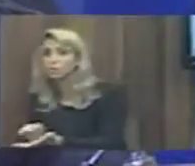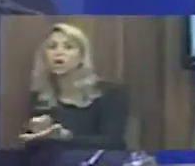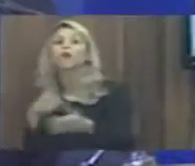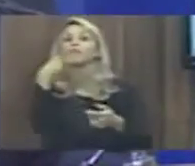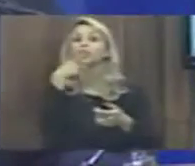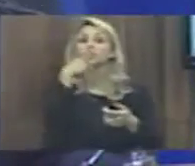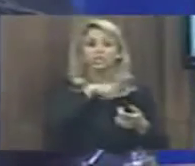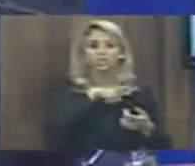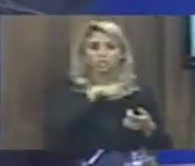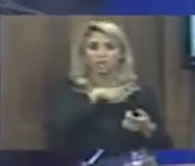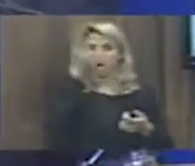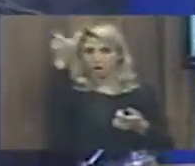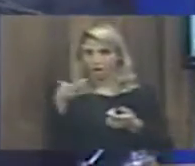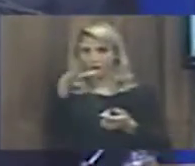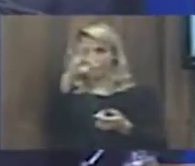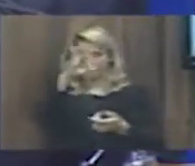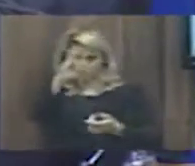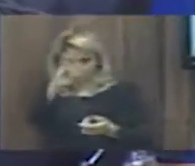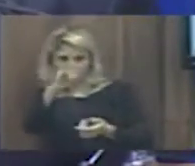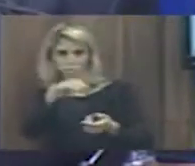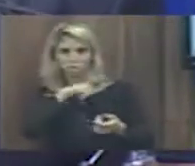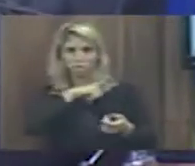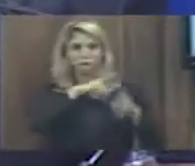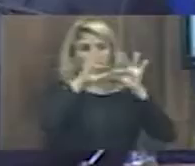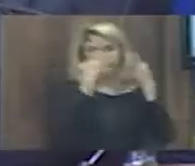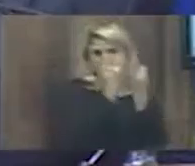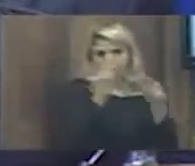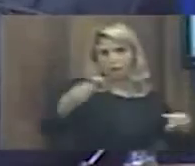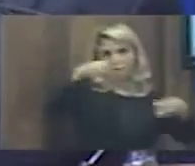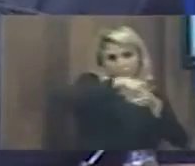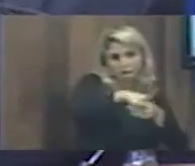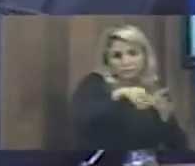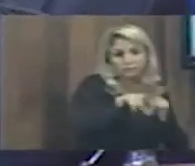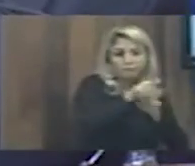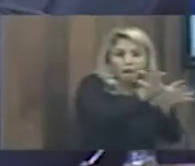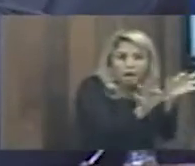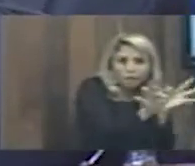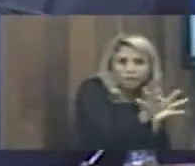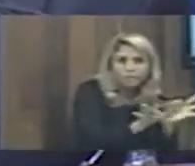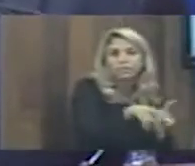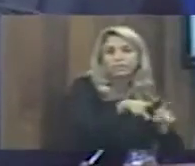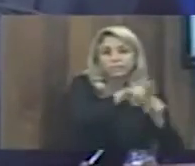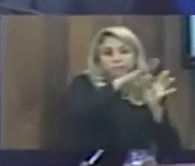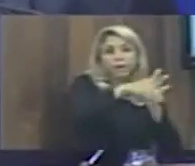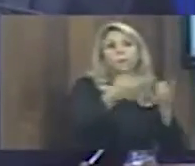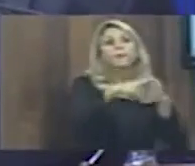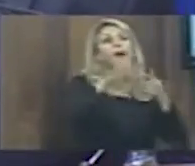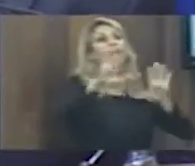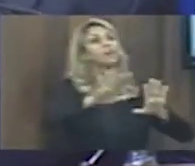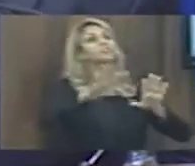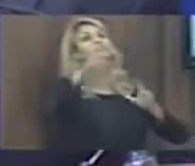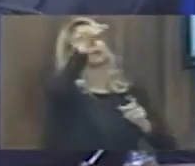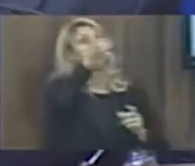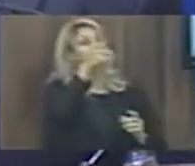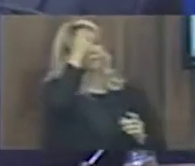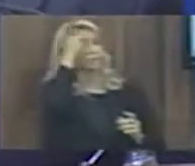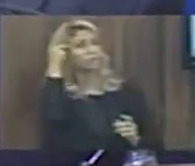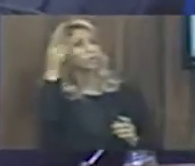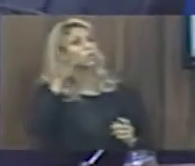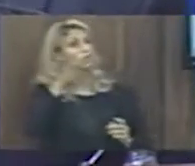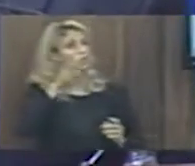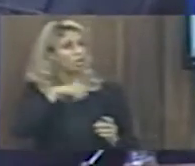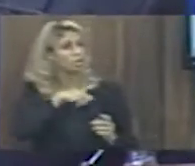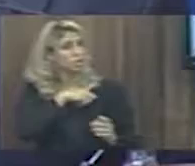prefeitura com cargo incompatível, inclusive essa pessoa tendo já sido